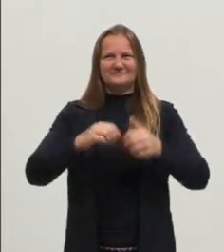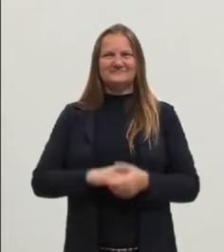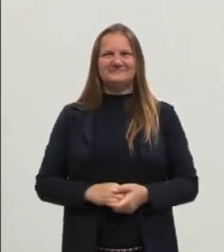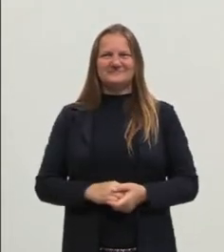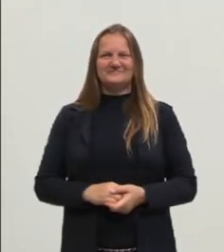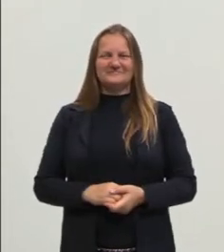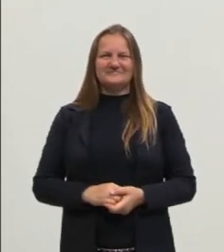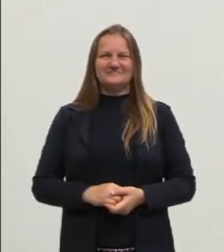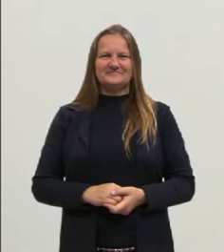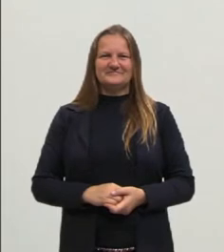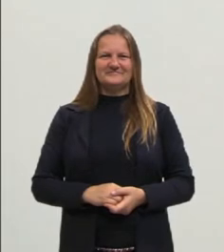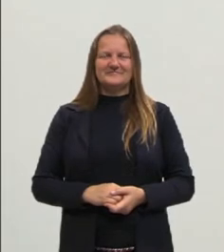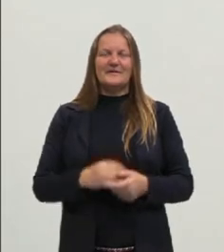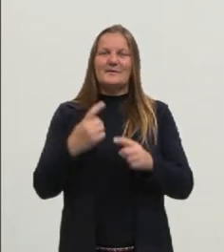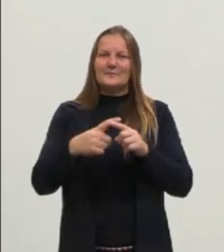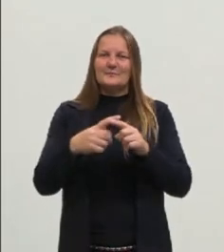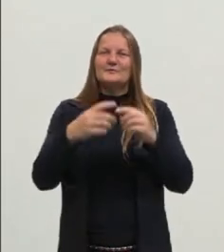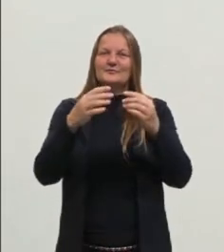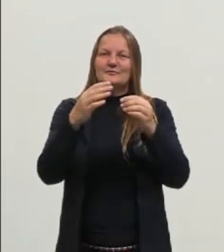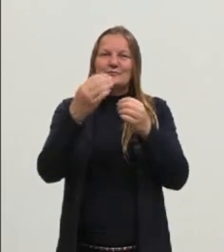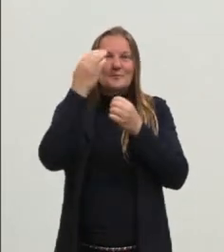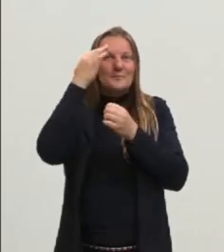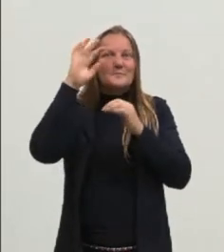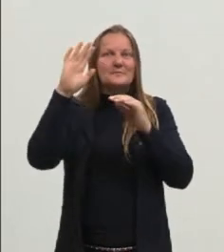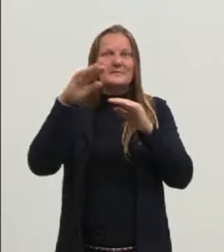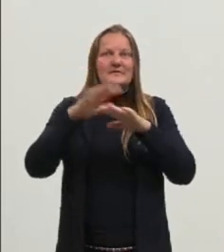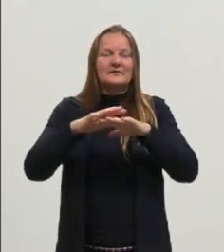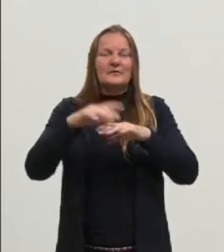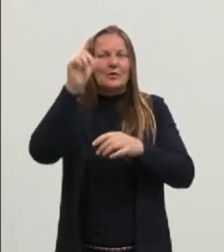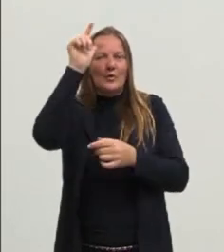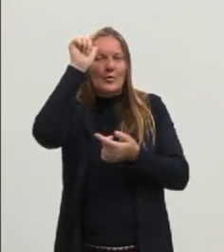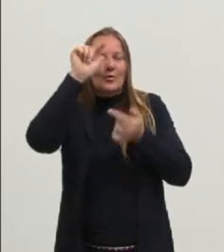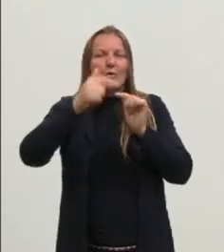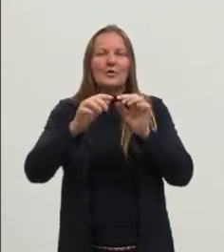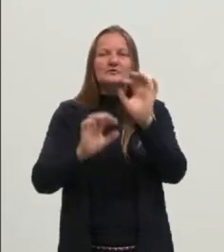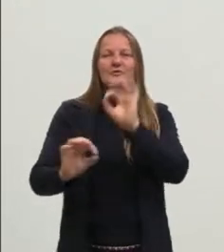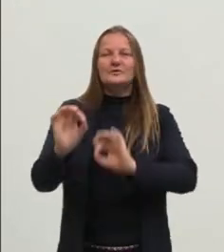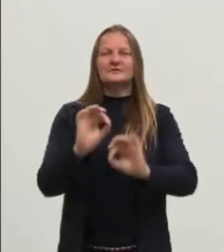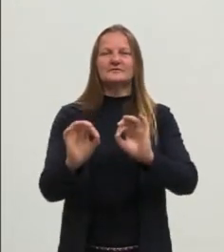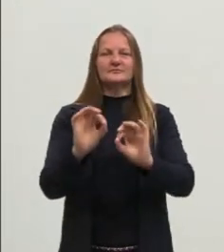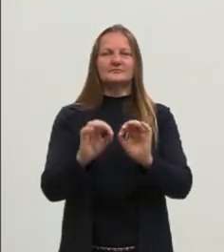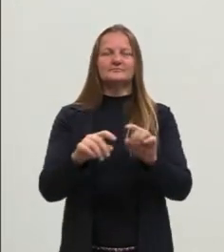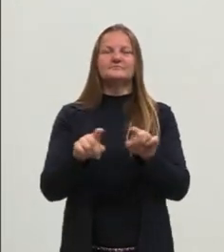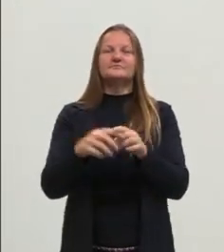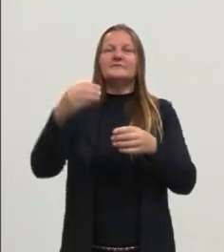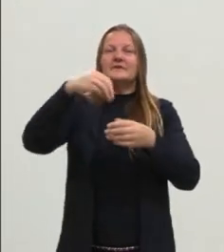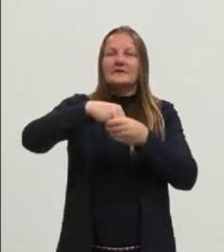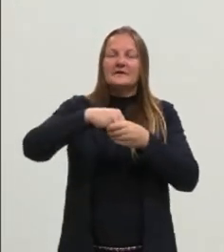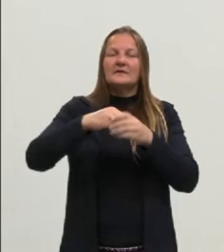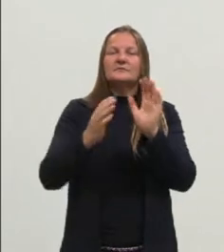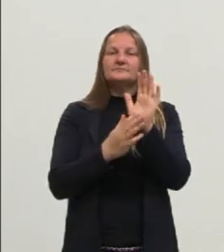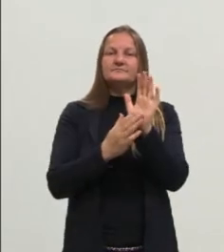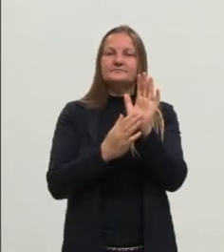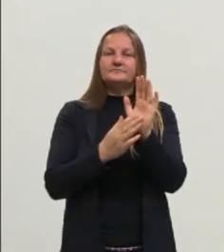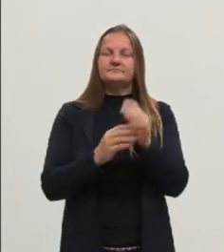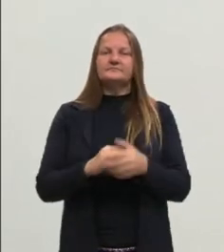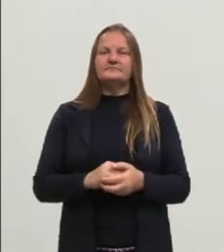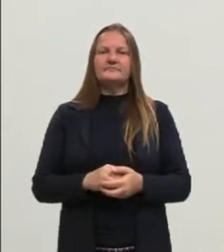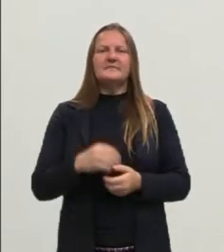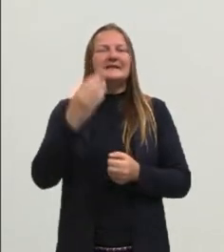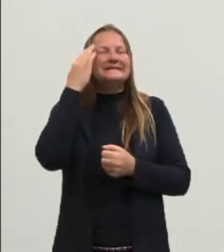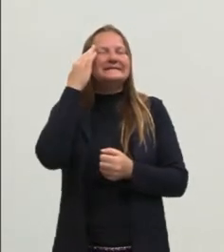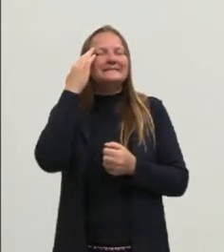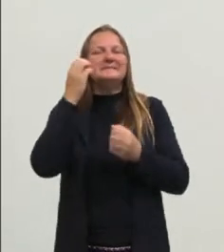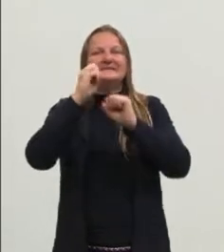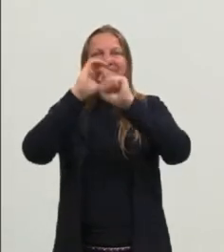facilidade exatamente por entender essas questões de lógica e de organização. E dentro das proposições, entender